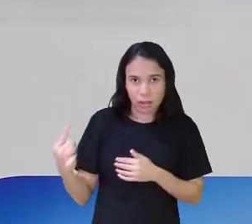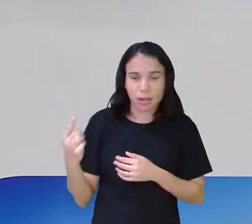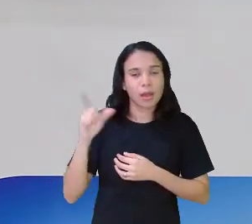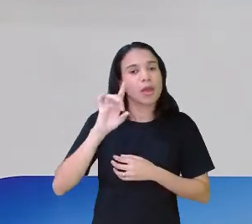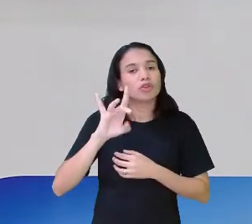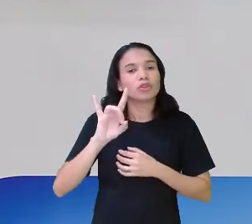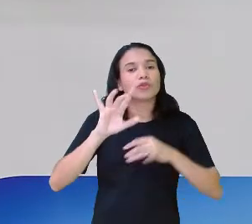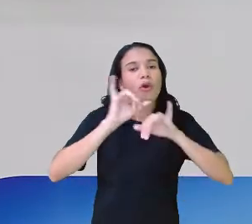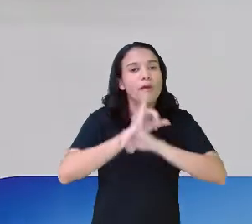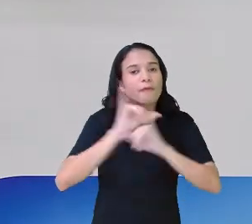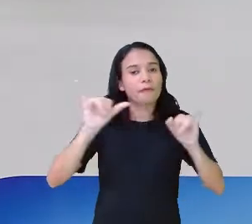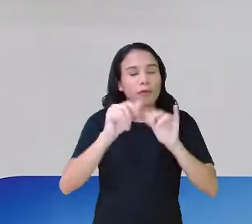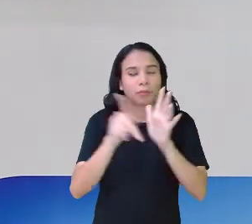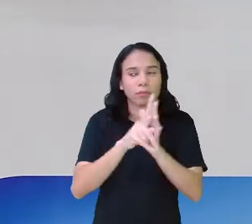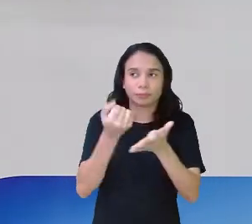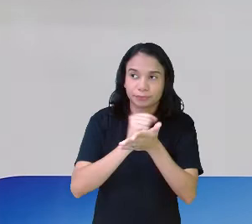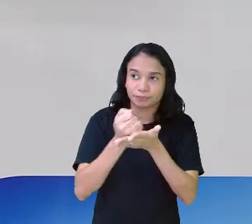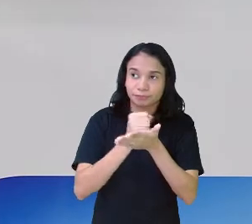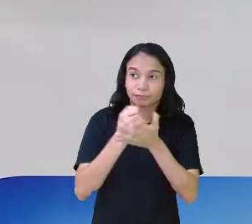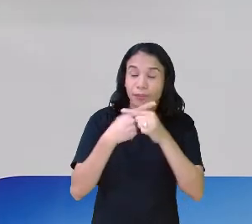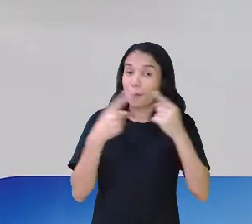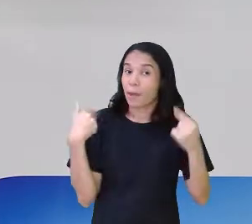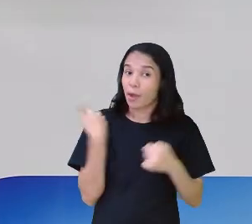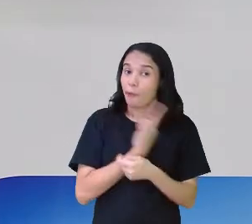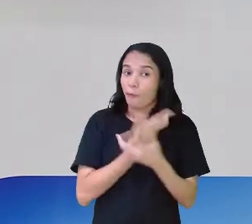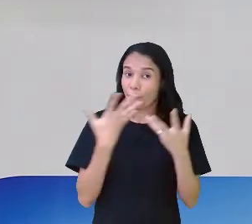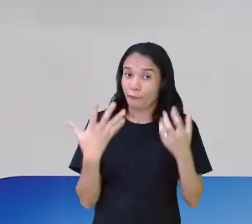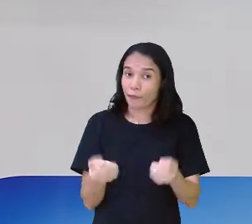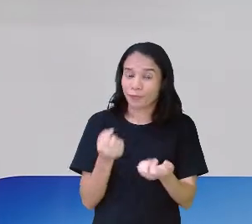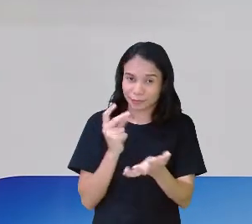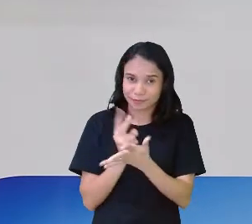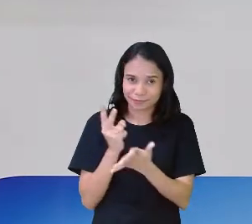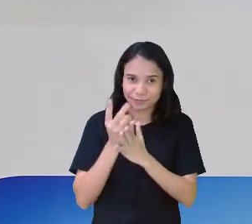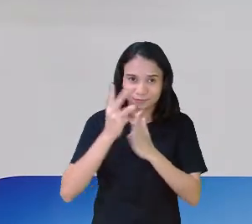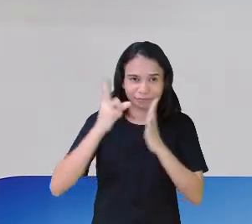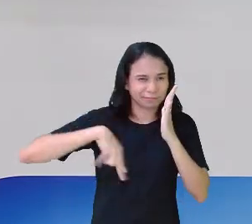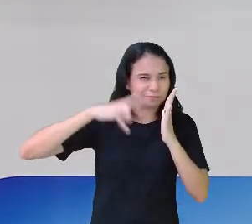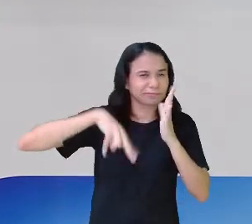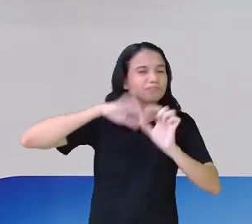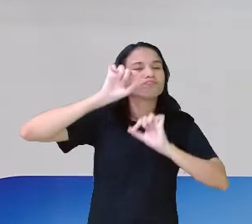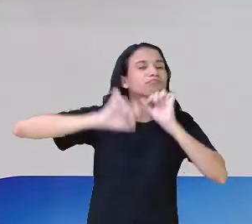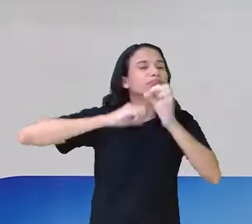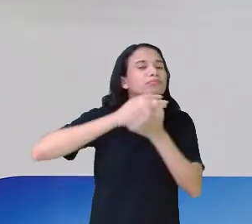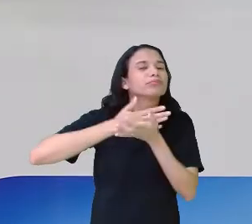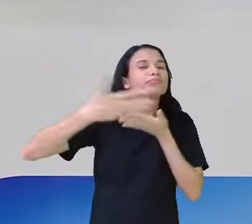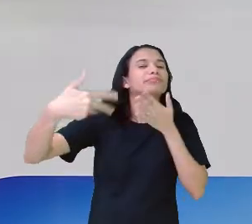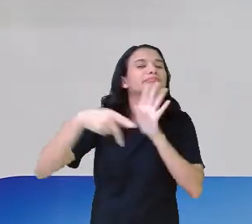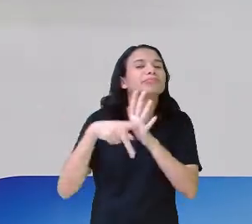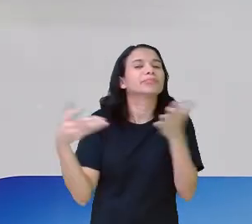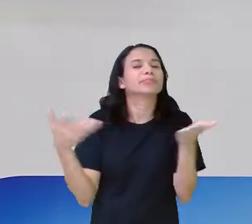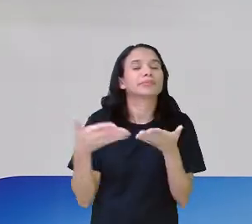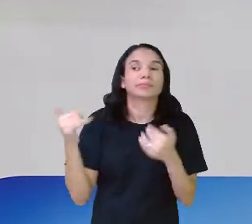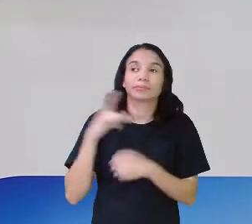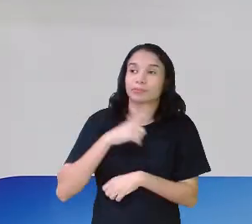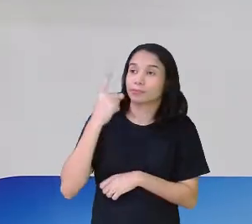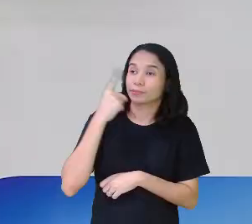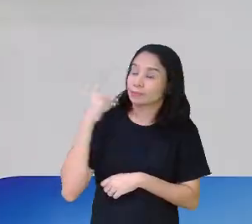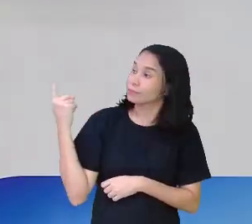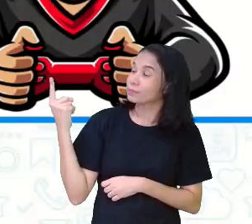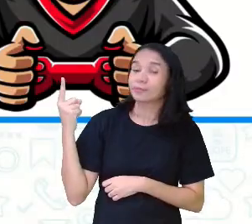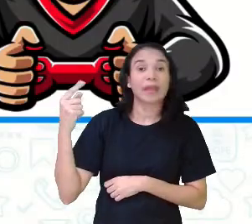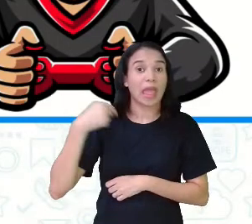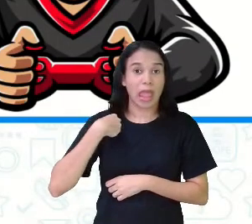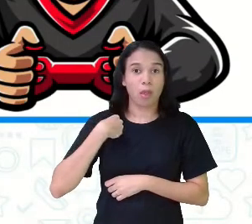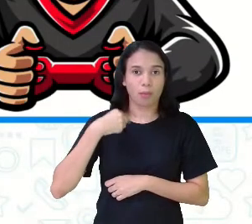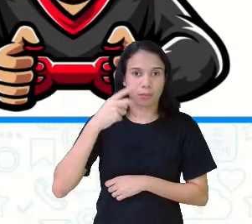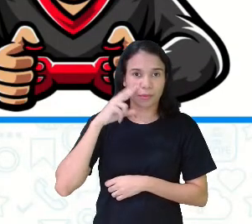dá informações do jogo. Mas vamos continuar a nossa leitura? Vamos ver o que ele vai fazer a partir de agora? Olha aqui o pronome